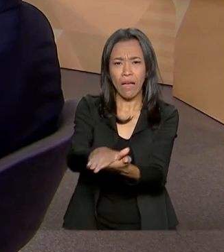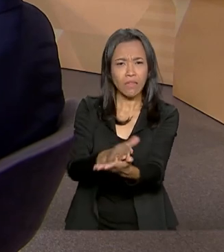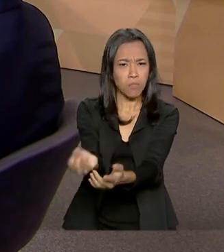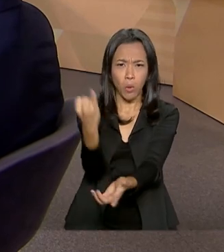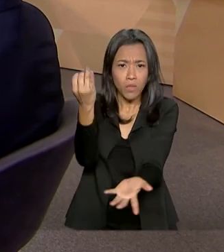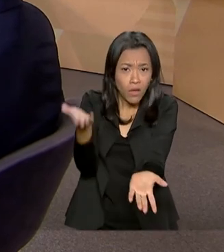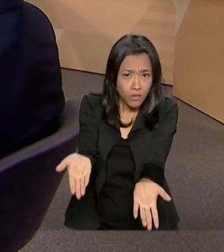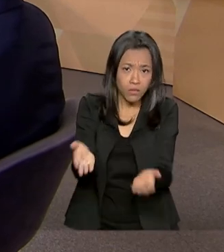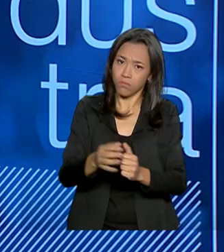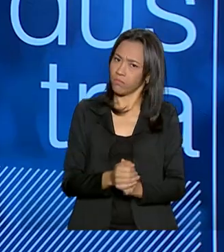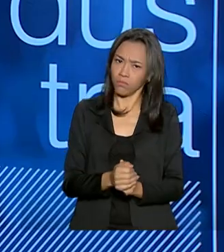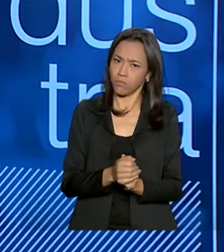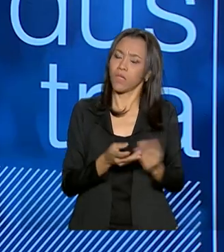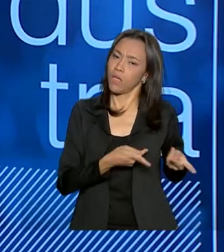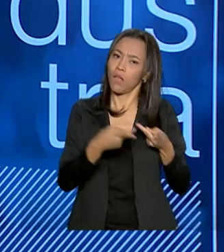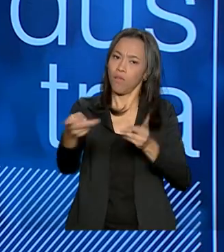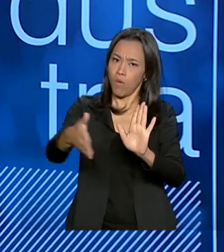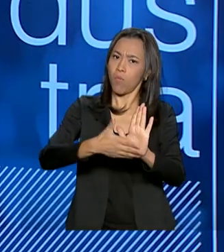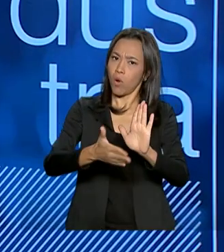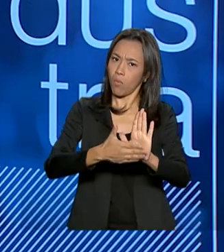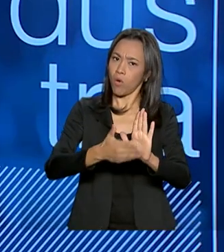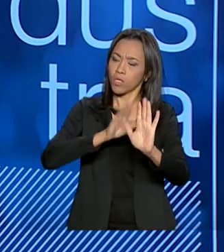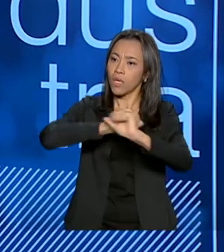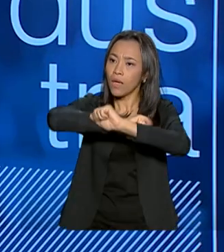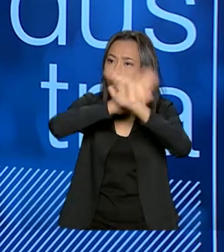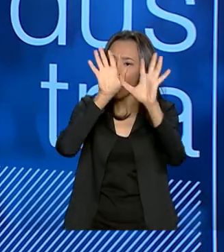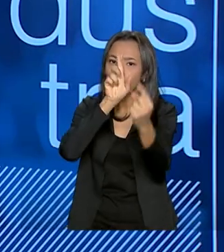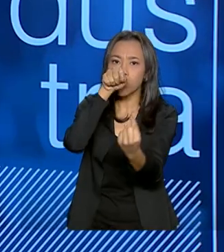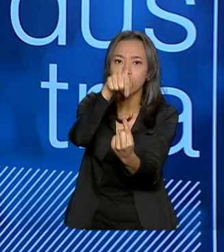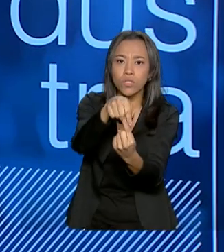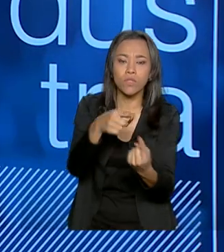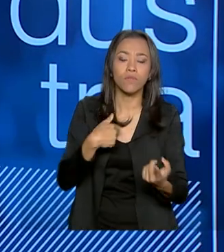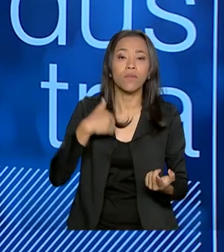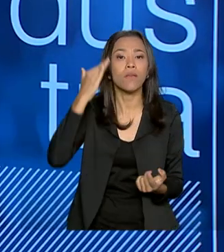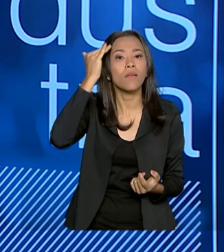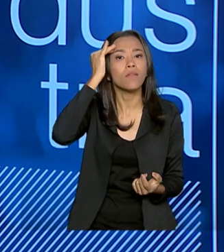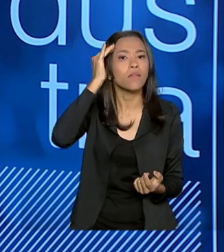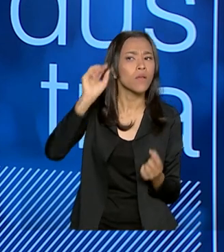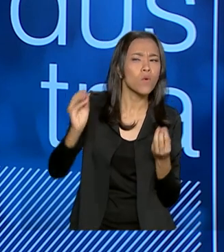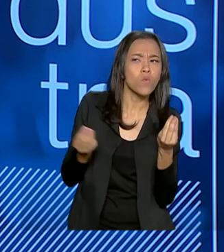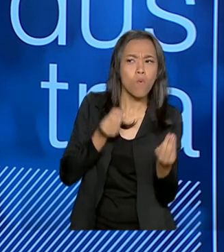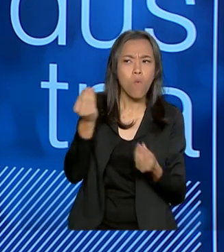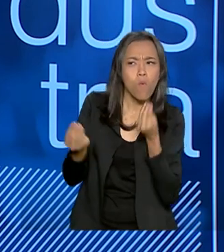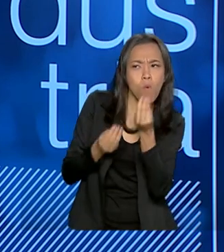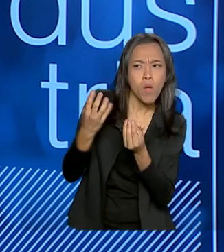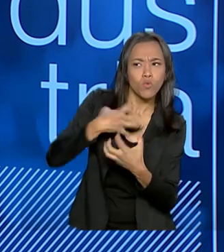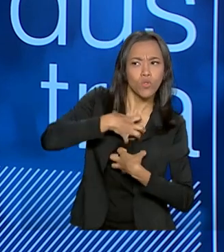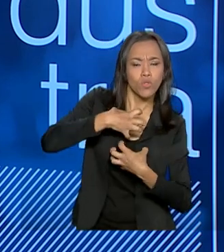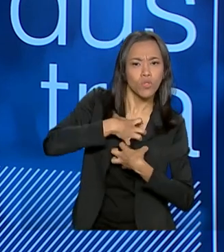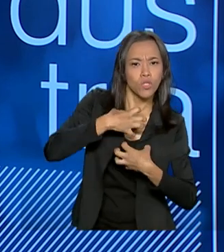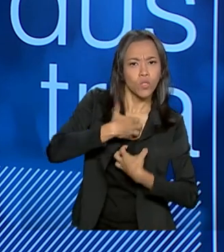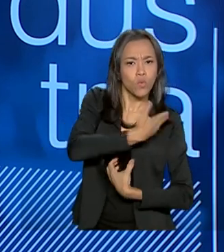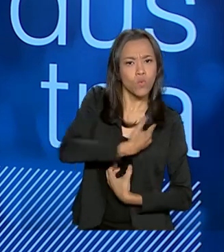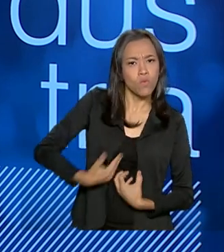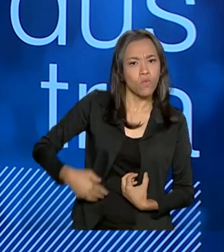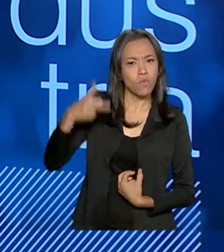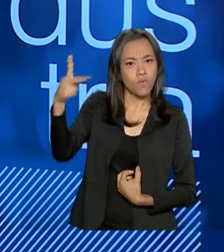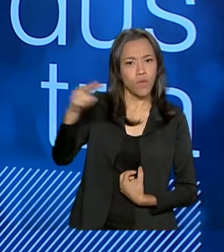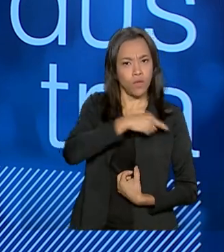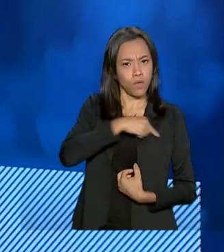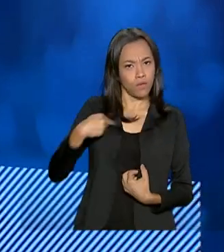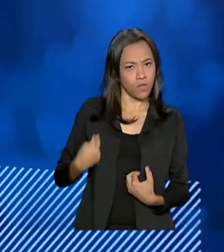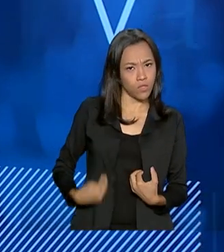proposta objetiva, temos que entender a psicologia do governo chinês, uma civilização milenar.